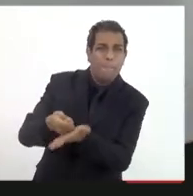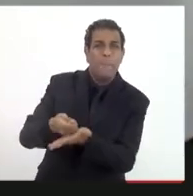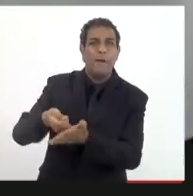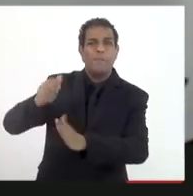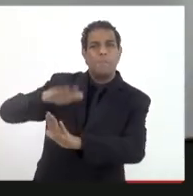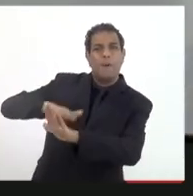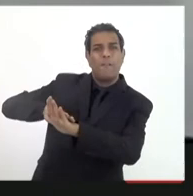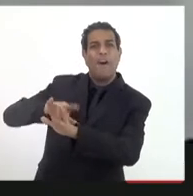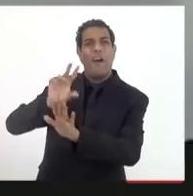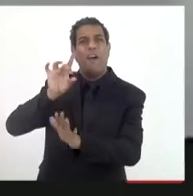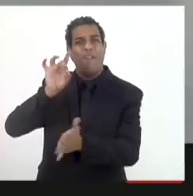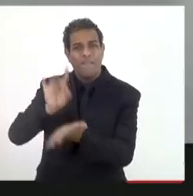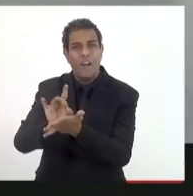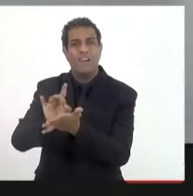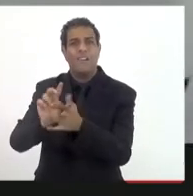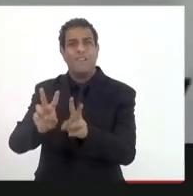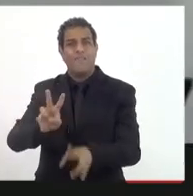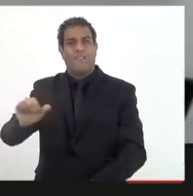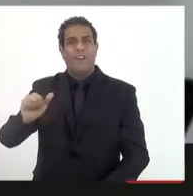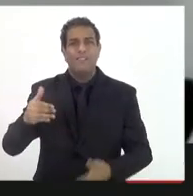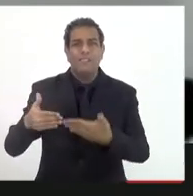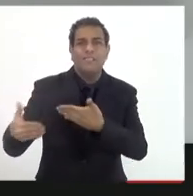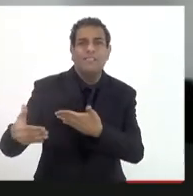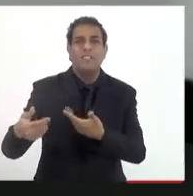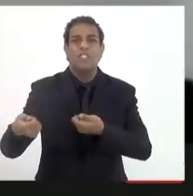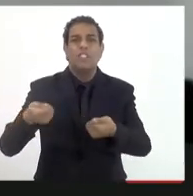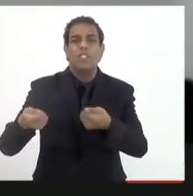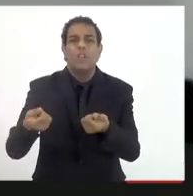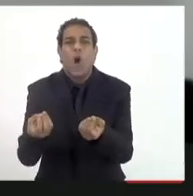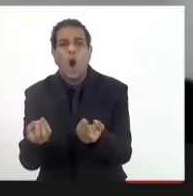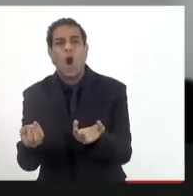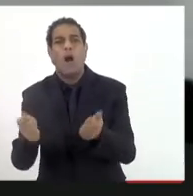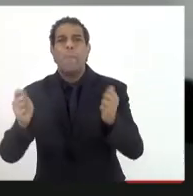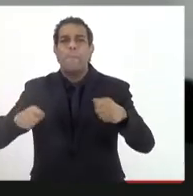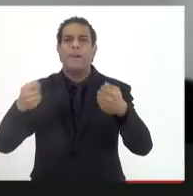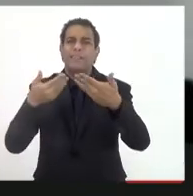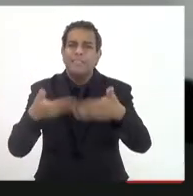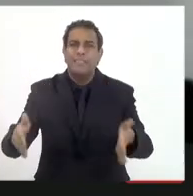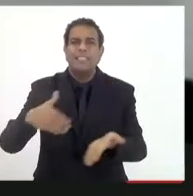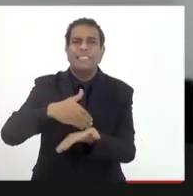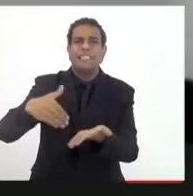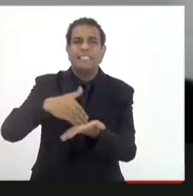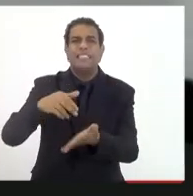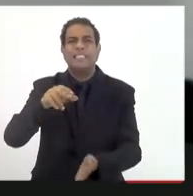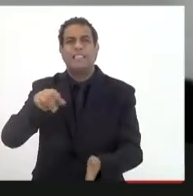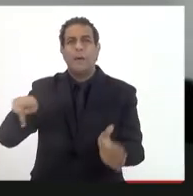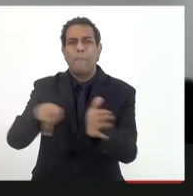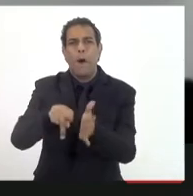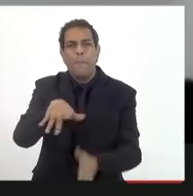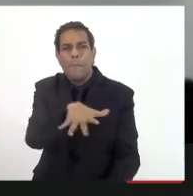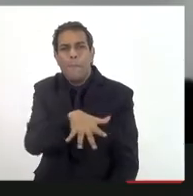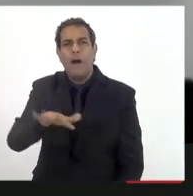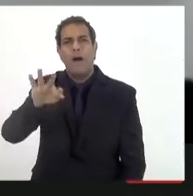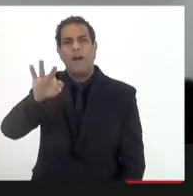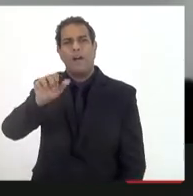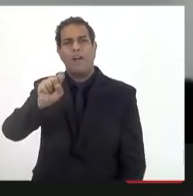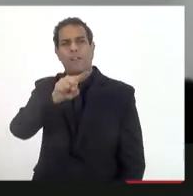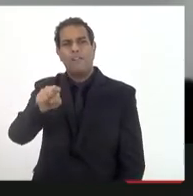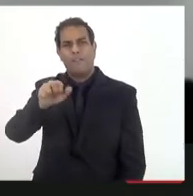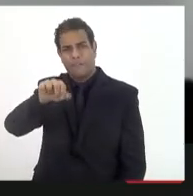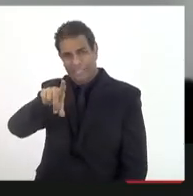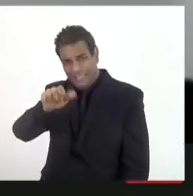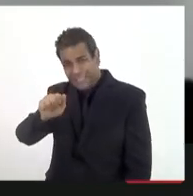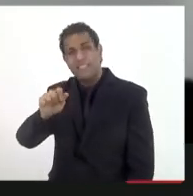fazer a Secretaria Executiva do fundo e tudo mais, então, eu acho que tem que deixar a Secretaria de Fazenda mesmo, eu acho que tem o conselho gestor